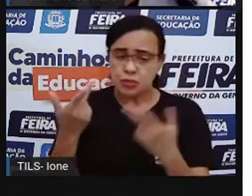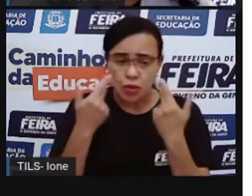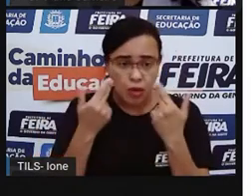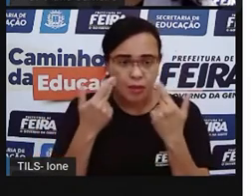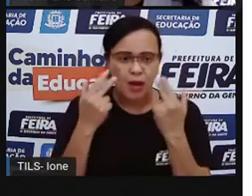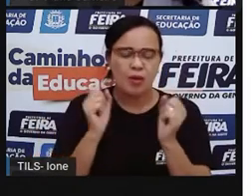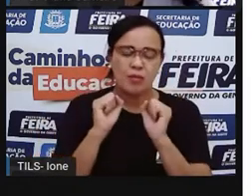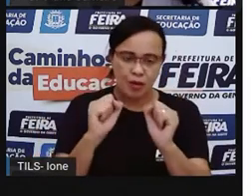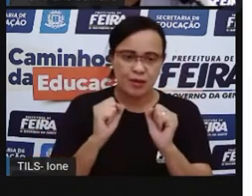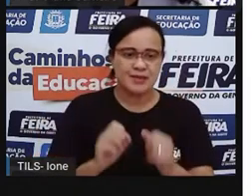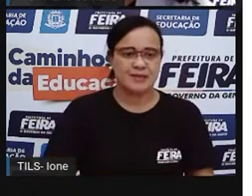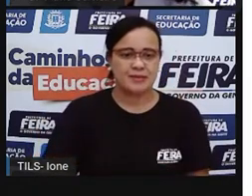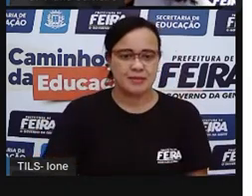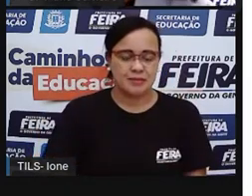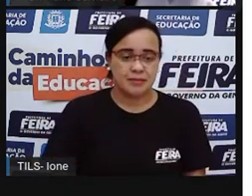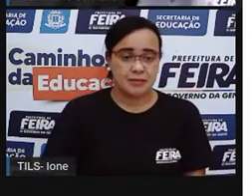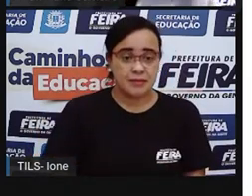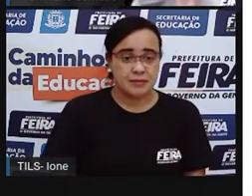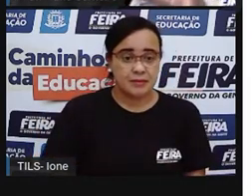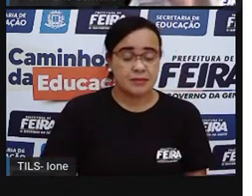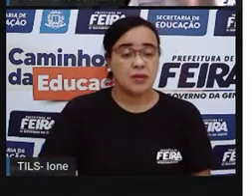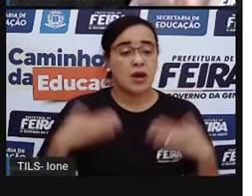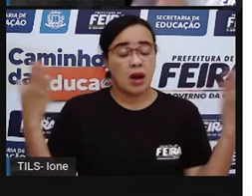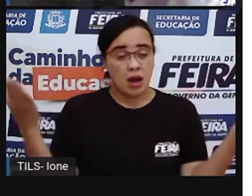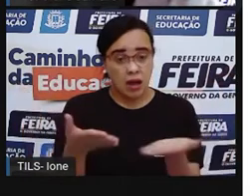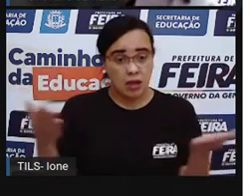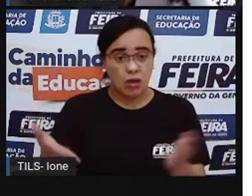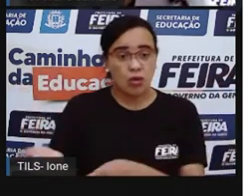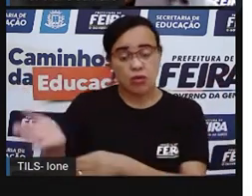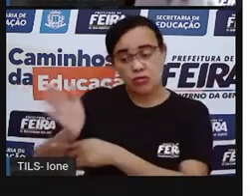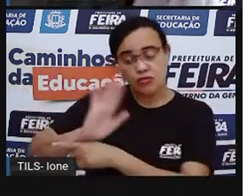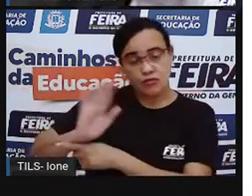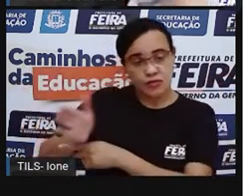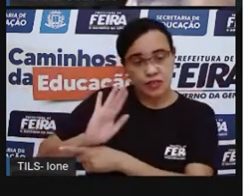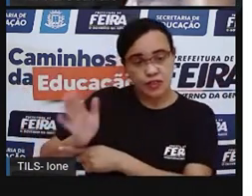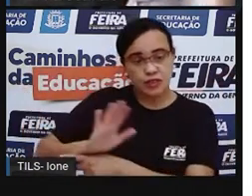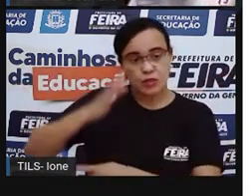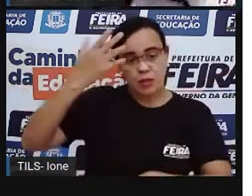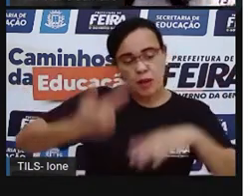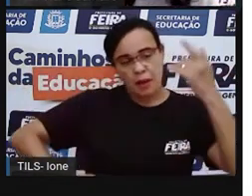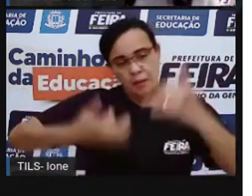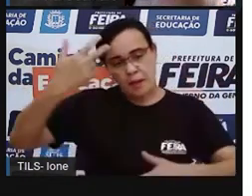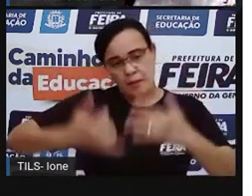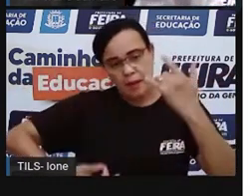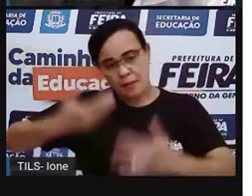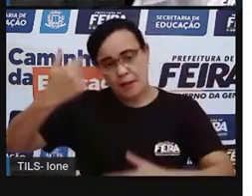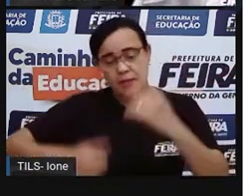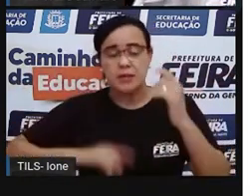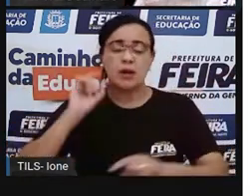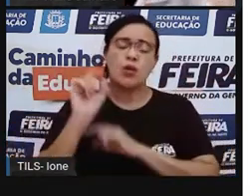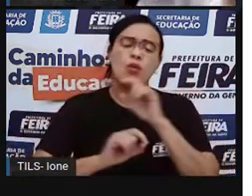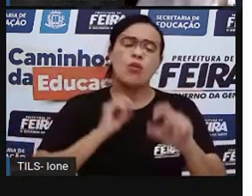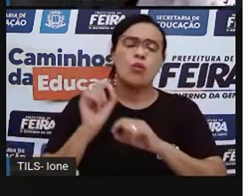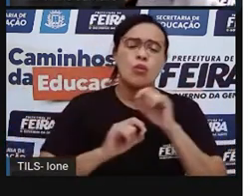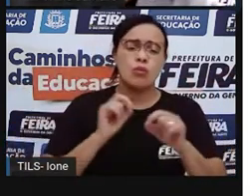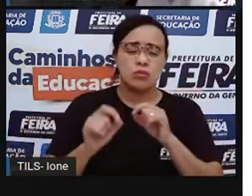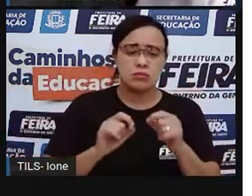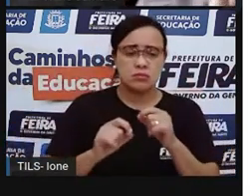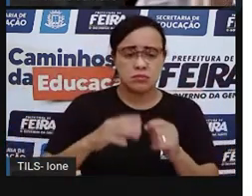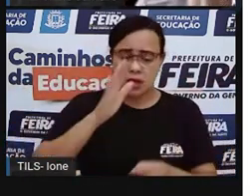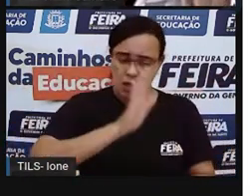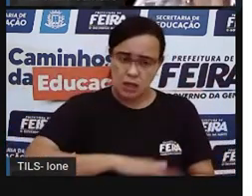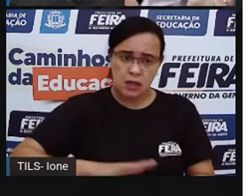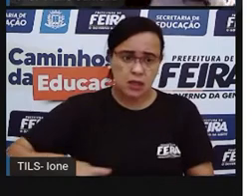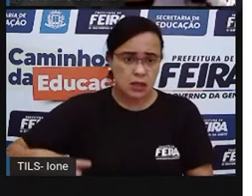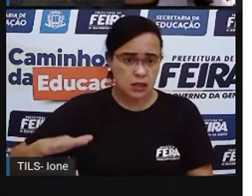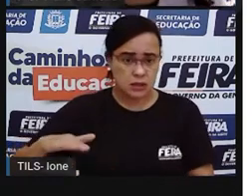Agora, a gente vai assistir a um vídeo em que as próprias crianças vão explicar, né? O que elas entenderam